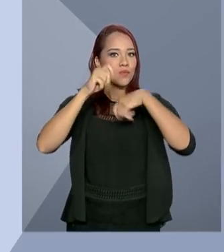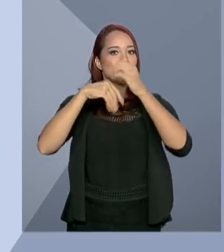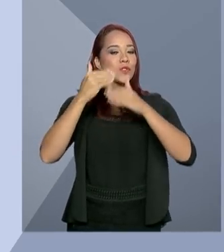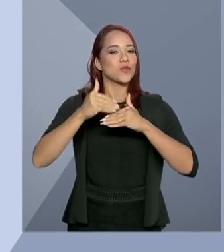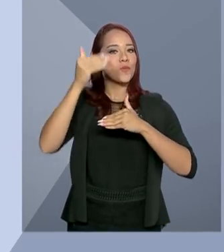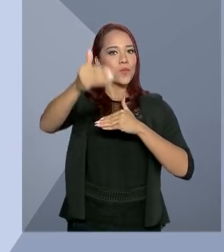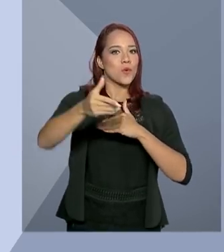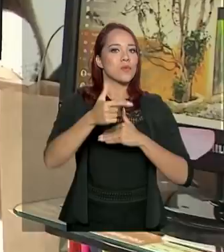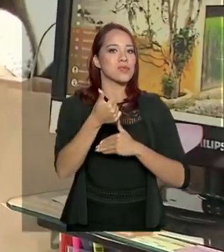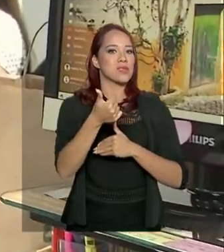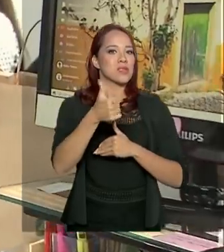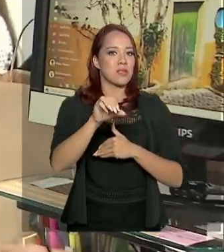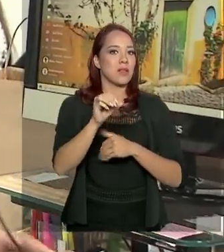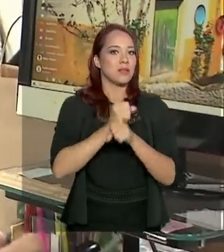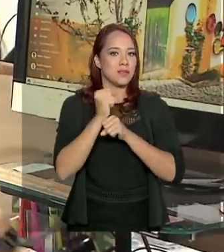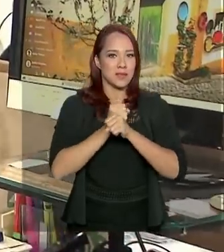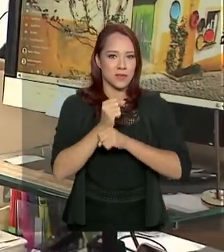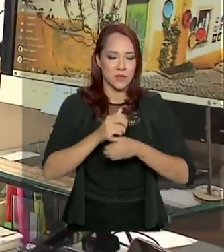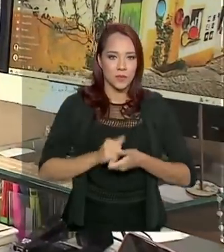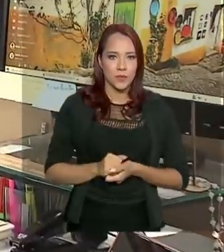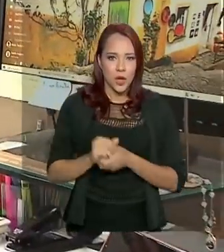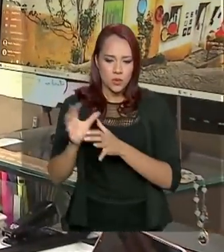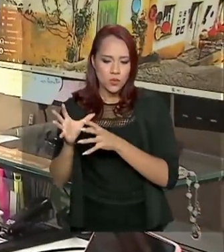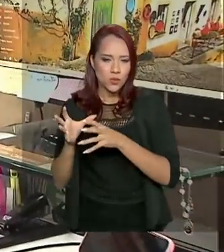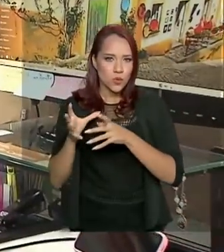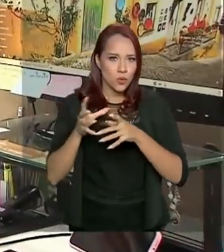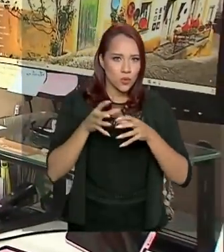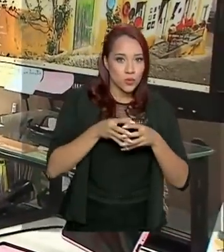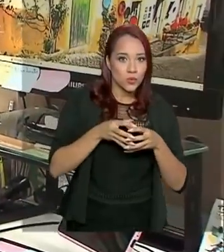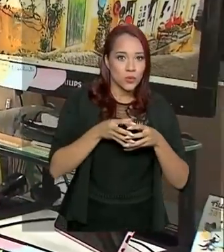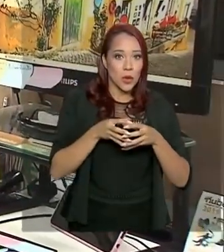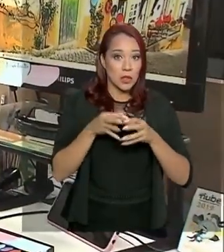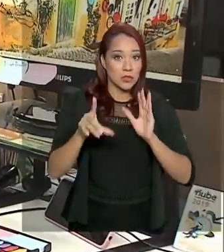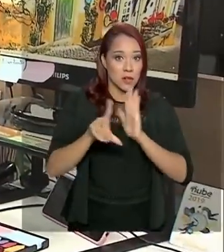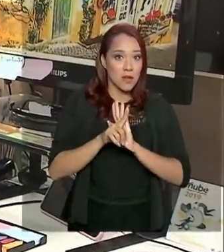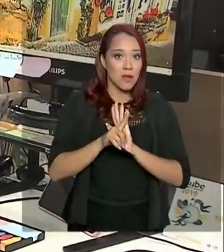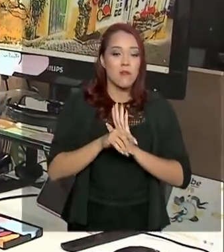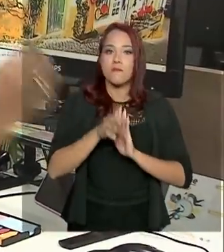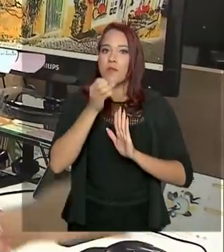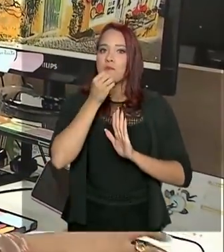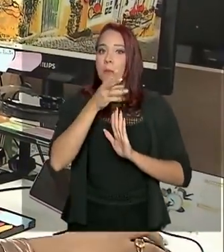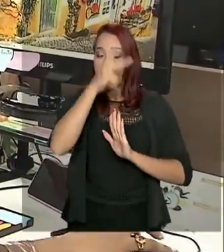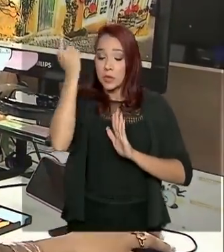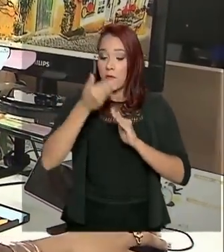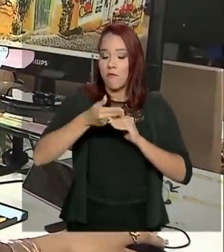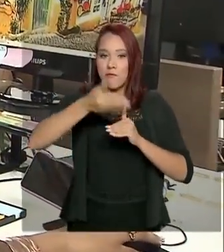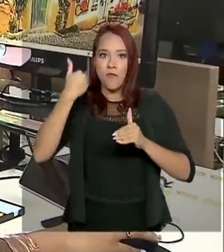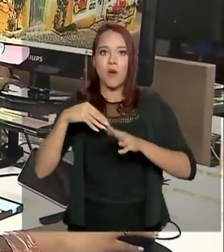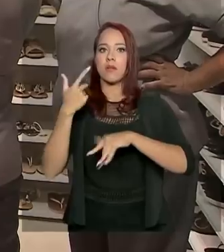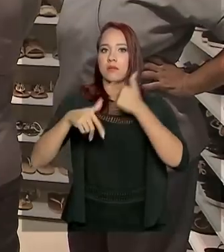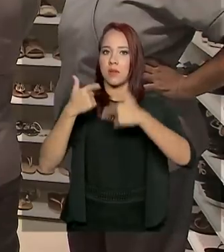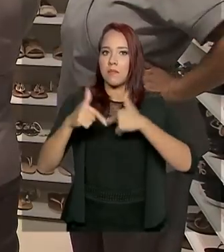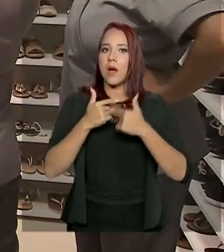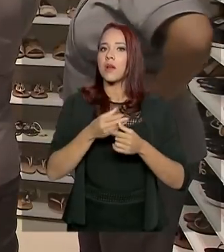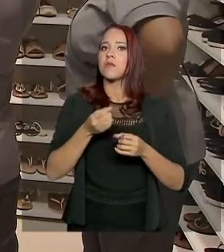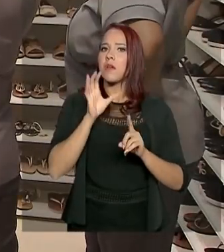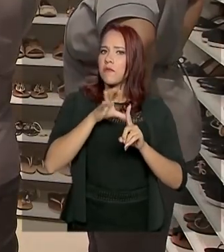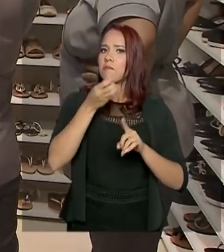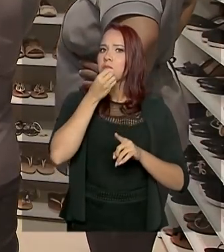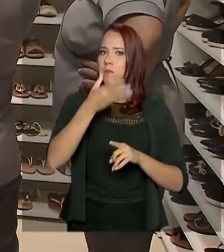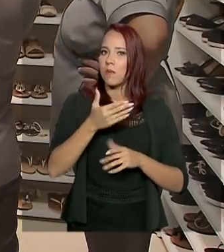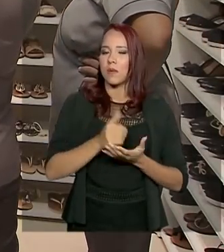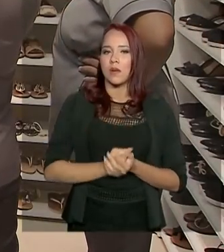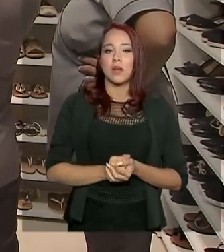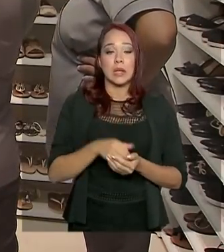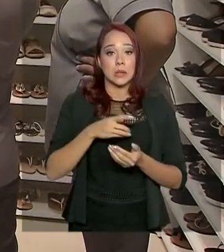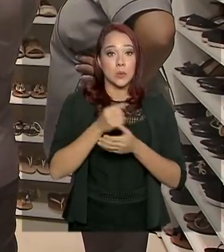próximos 10 anos. O conjunto de medidas surtiu efeito na vida de quem estava fora do mercado de trabalho. No ano, foram